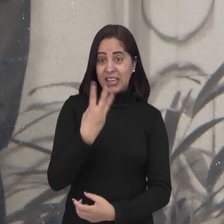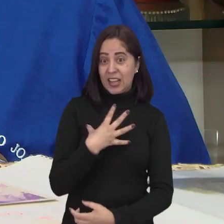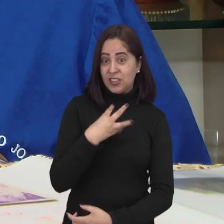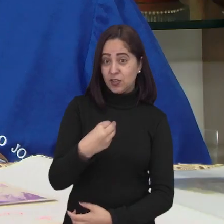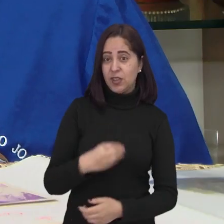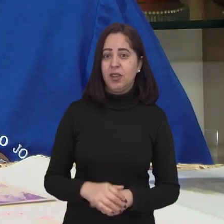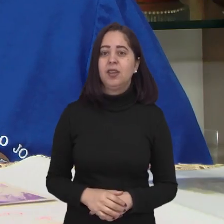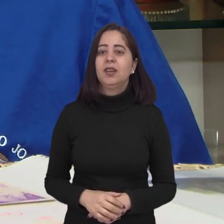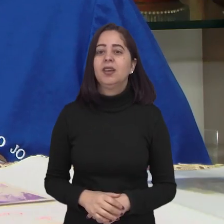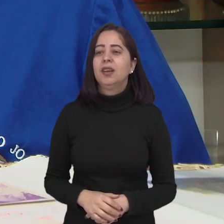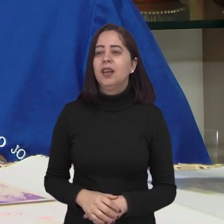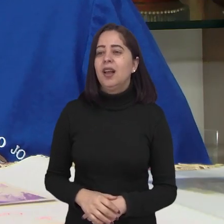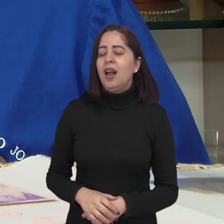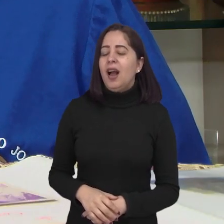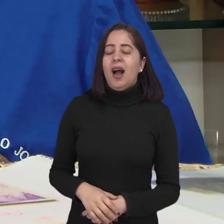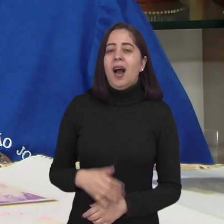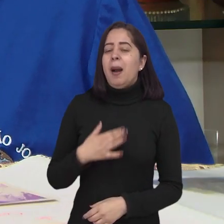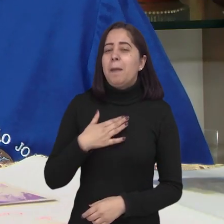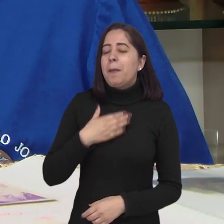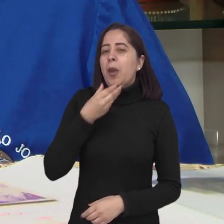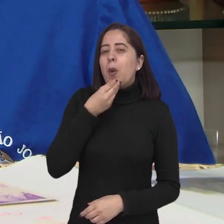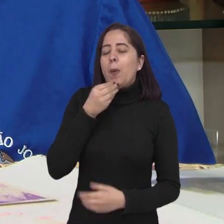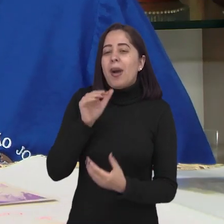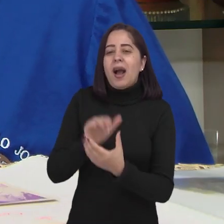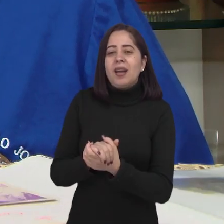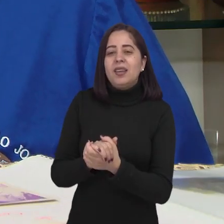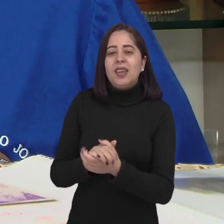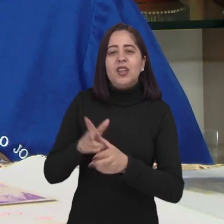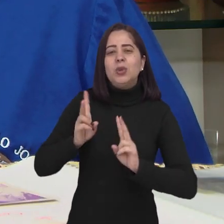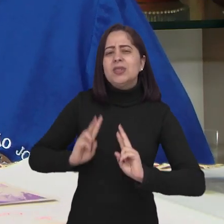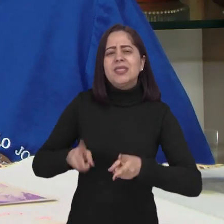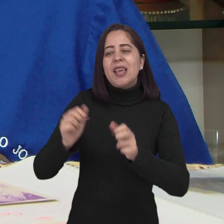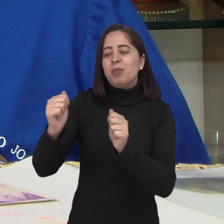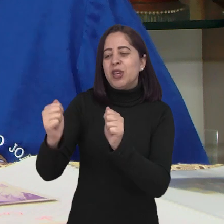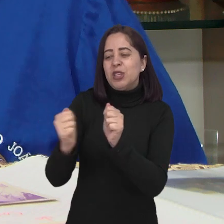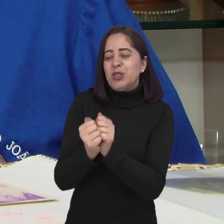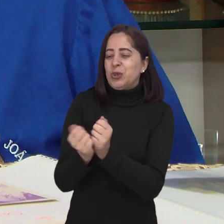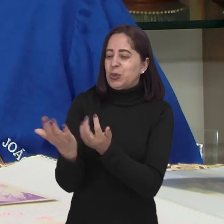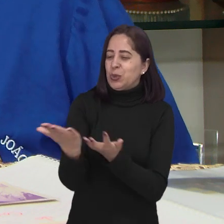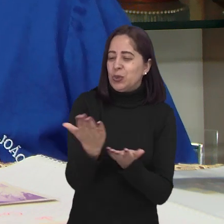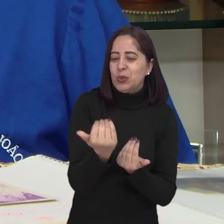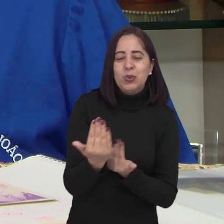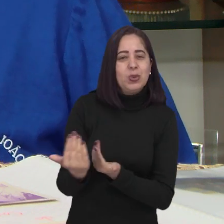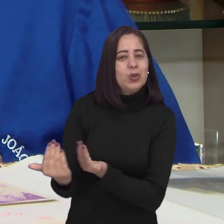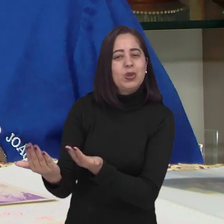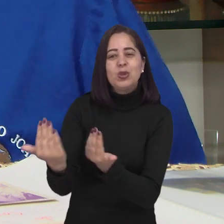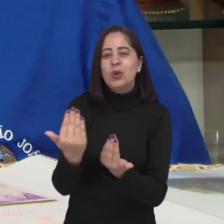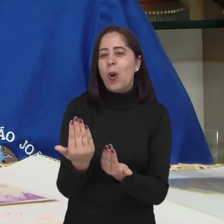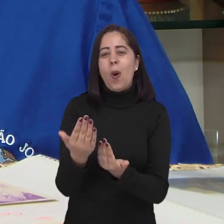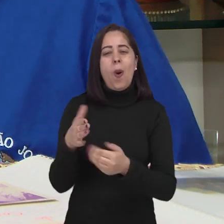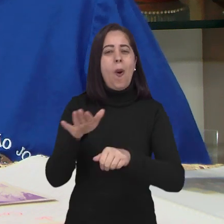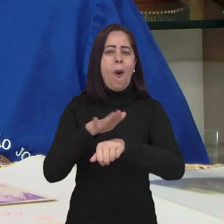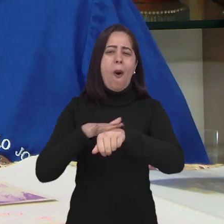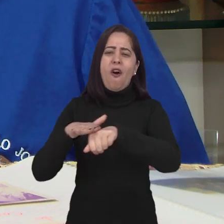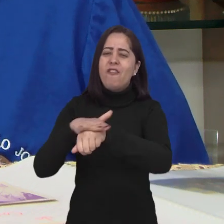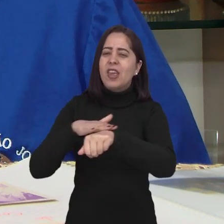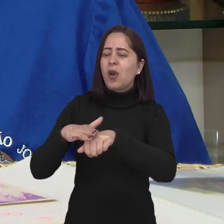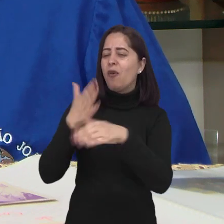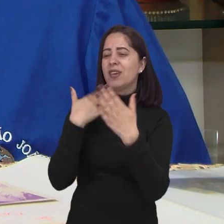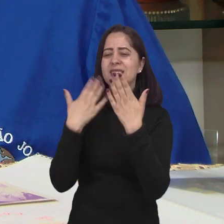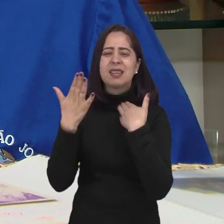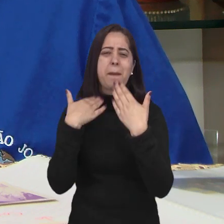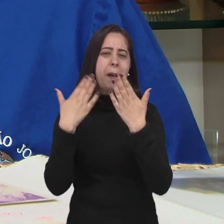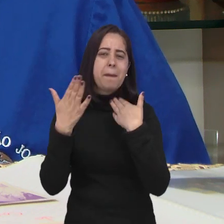filhos. Para ele não tinha tempo ruim. Ele se entumava, era com jovens, era com adultos. Ele sabia falar